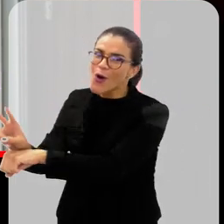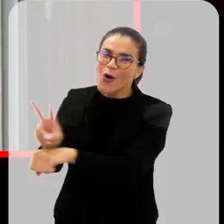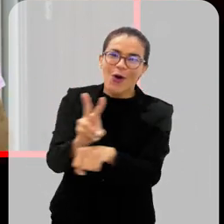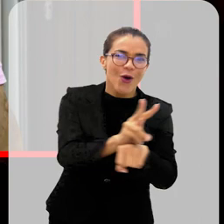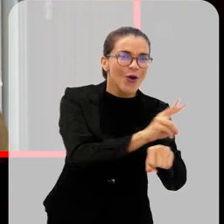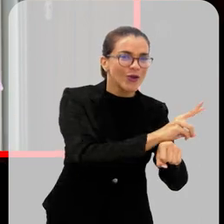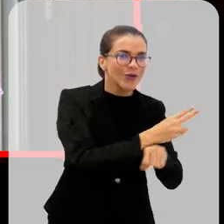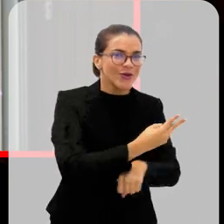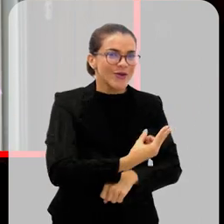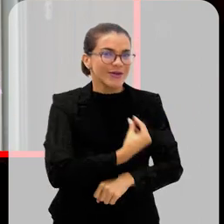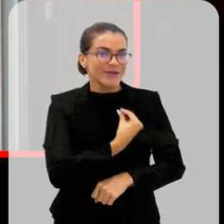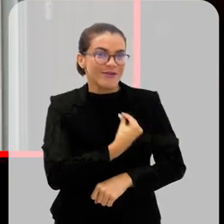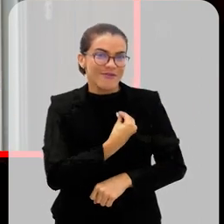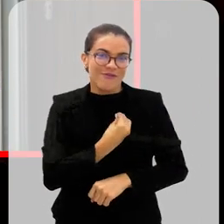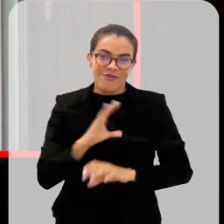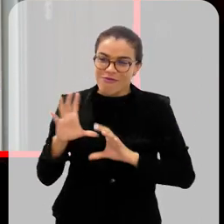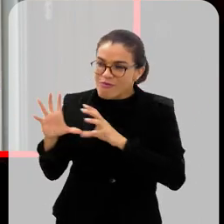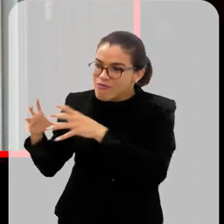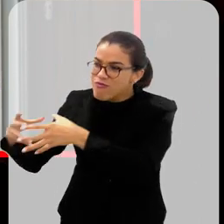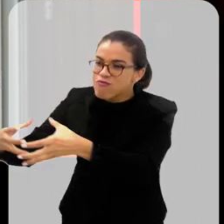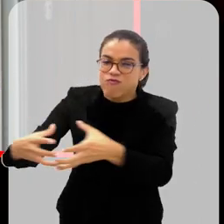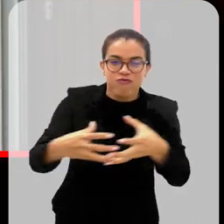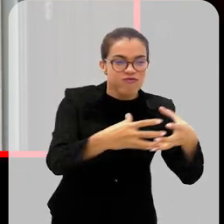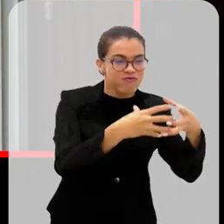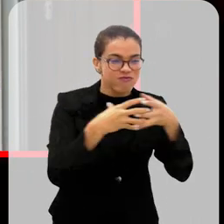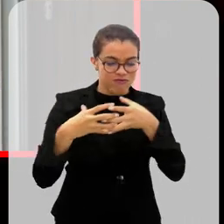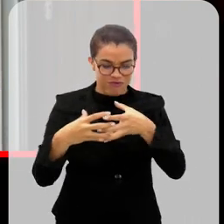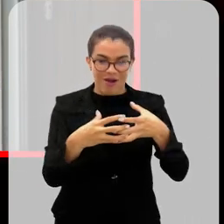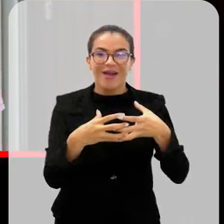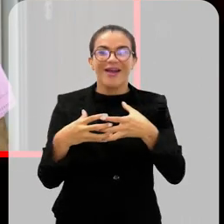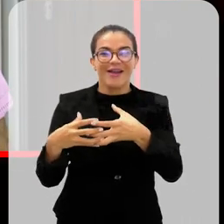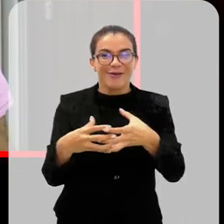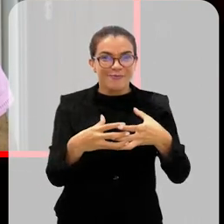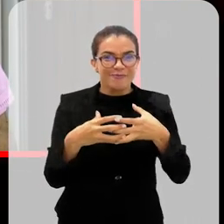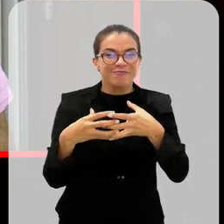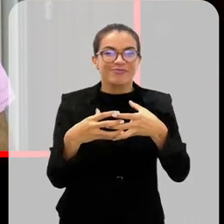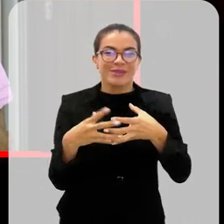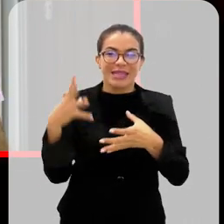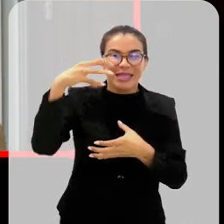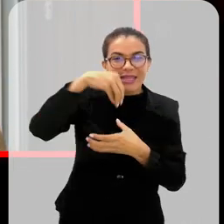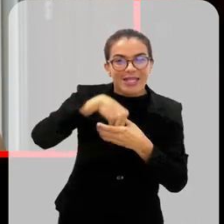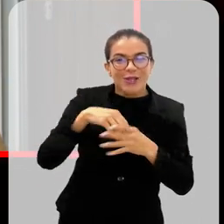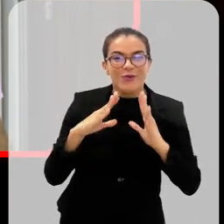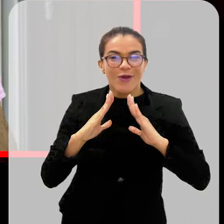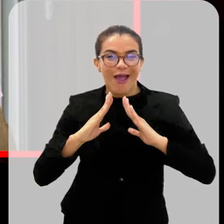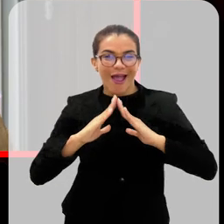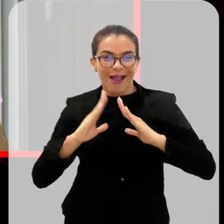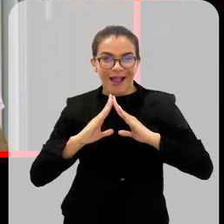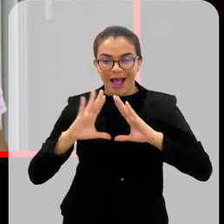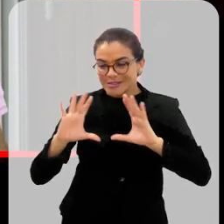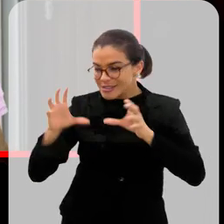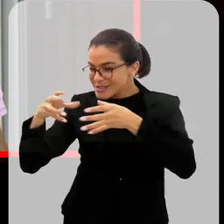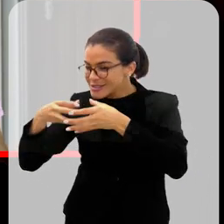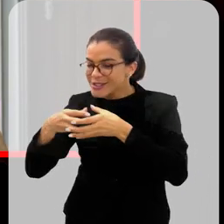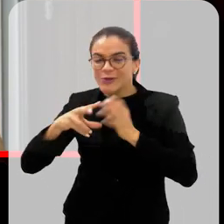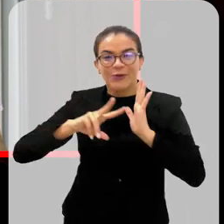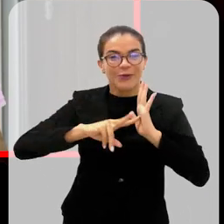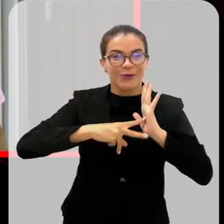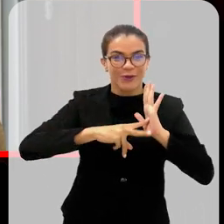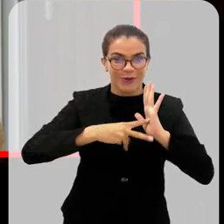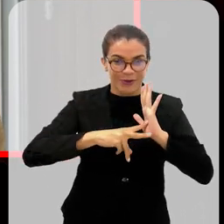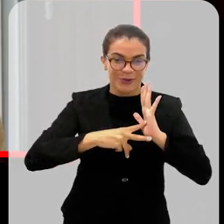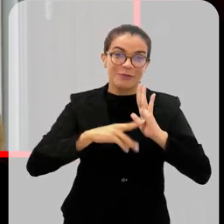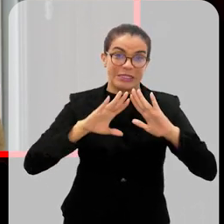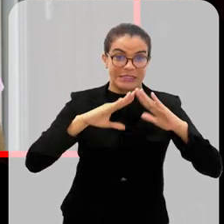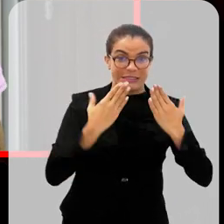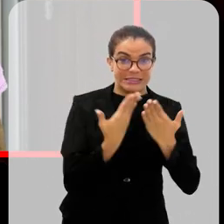em volta, né? Que vivem em uma comunidade, que vivem ali dentro de uma casa, de um condomínio e